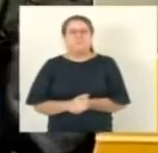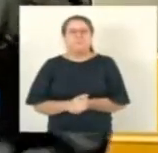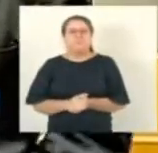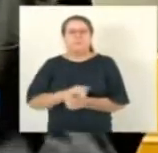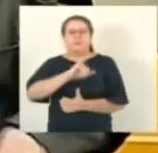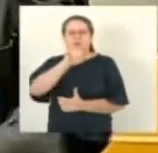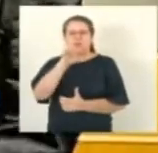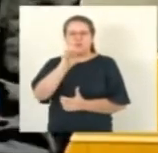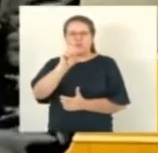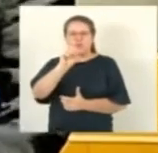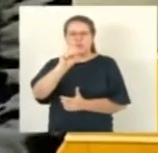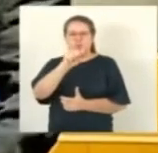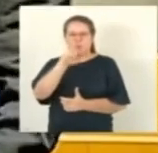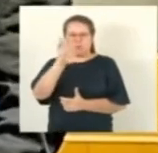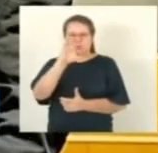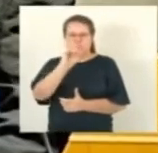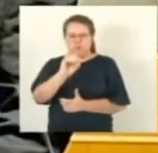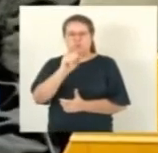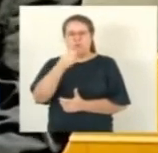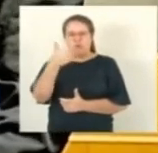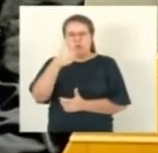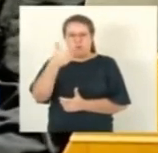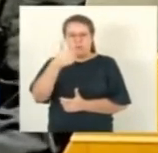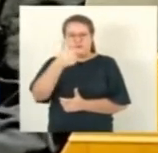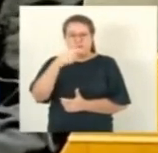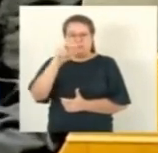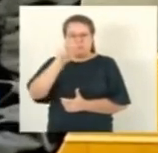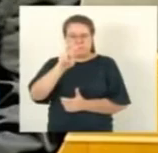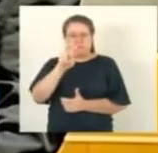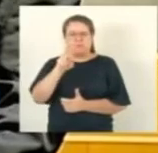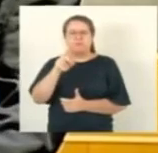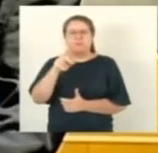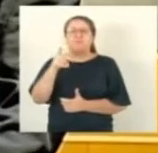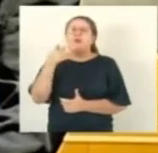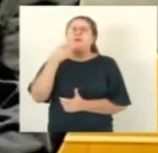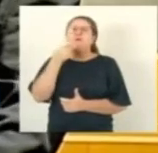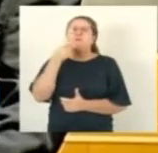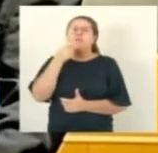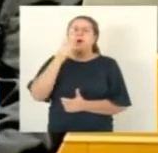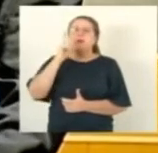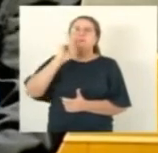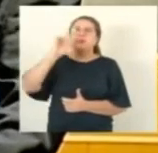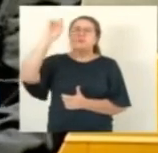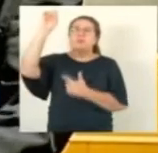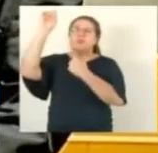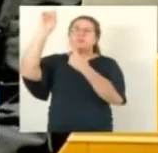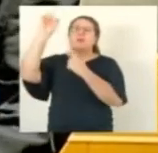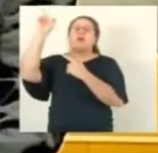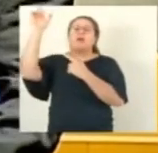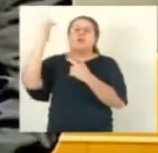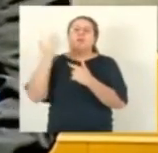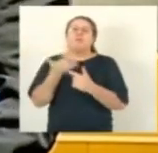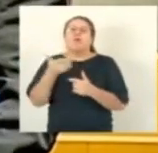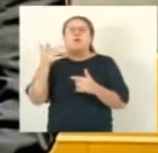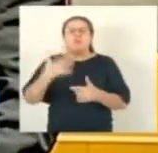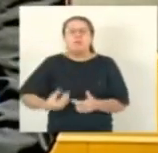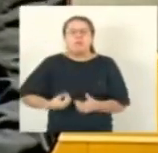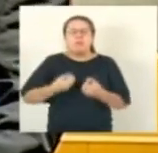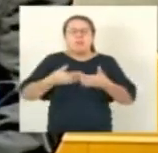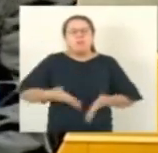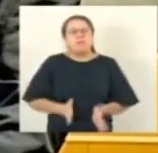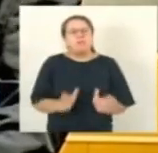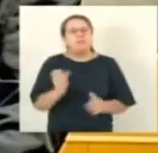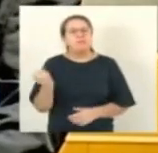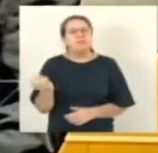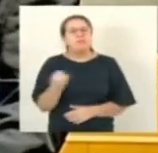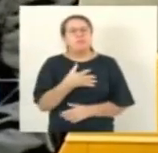João 11, 25 E disse-lhes Jesus, eu sou a ressurreição e a vida. Quem crê